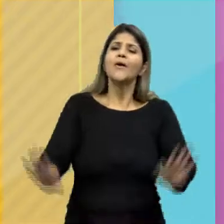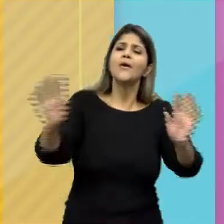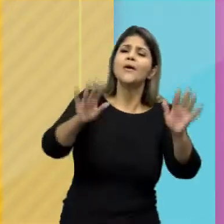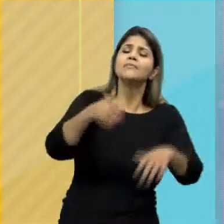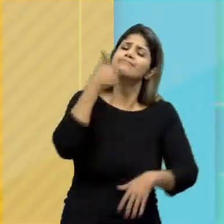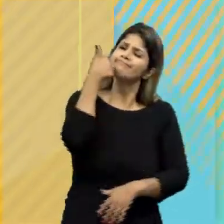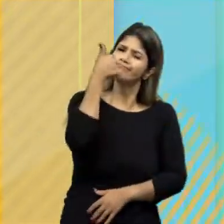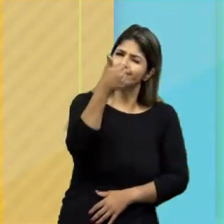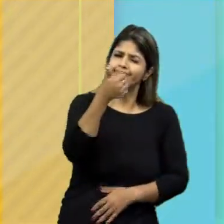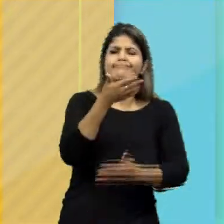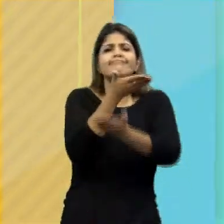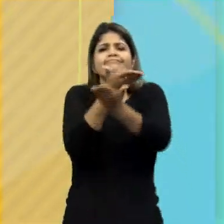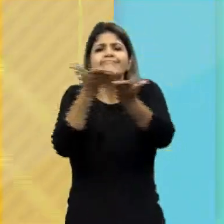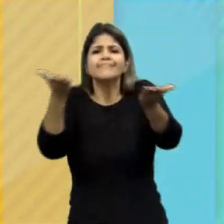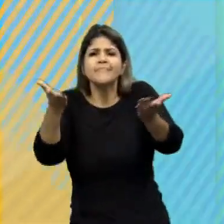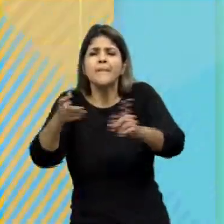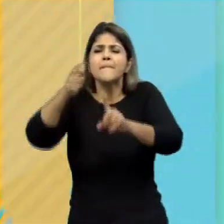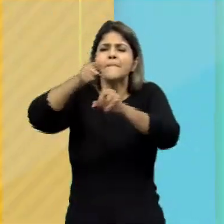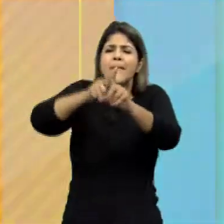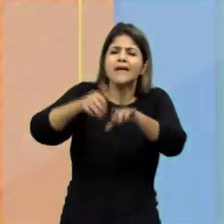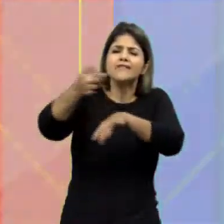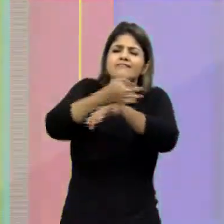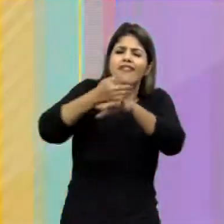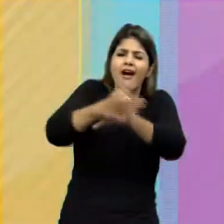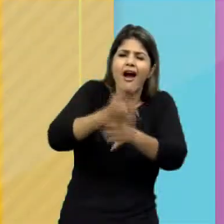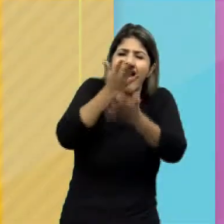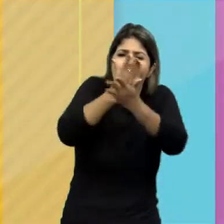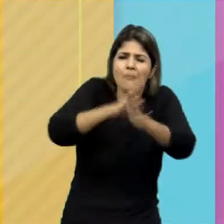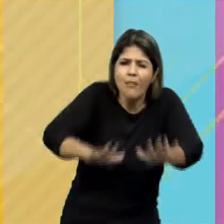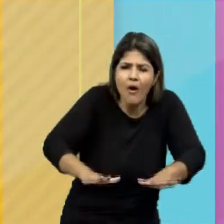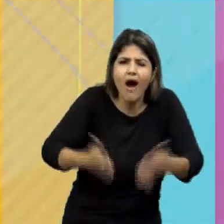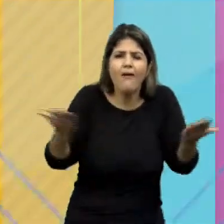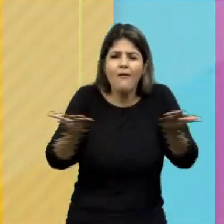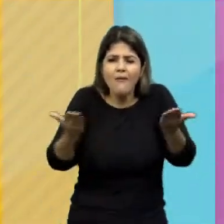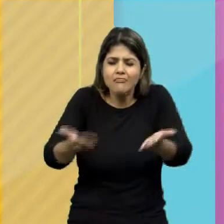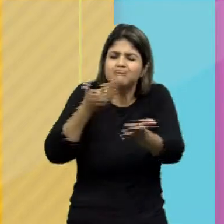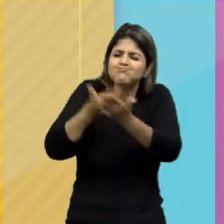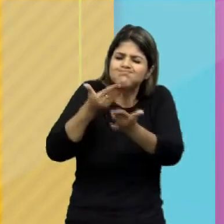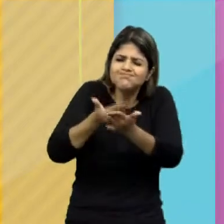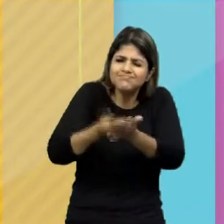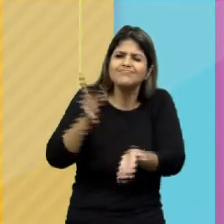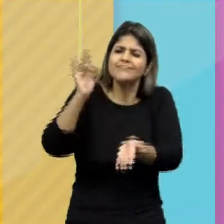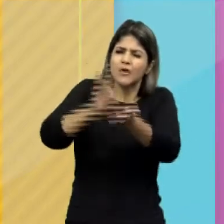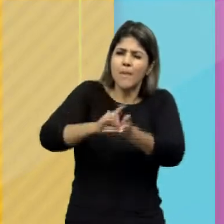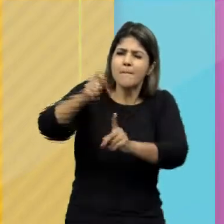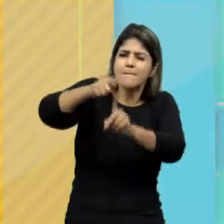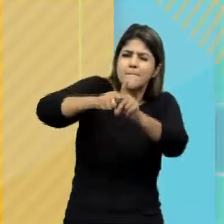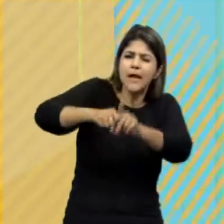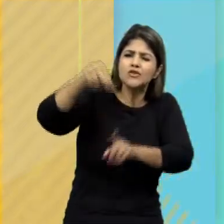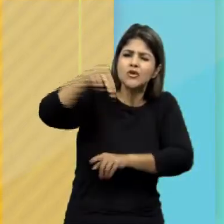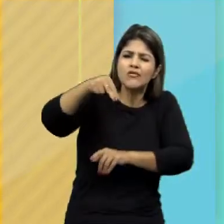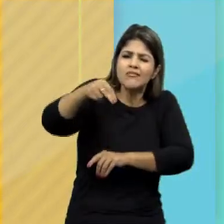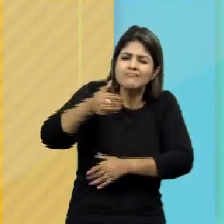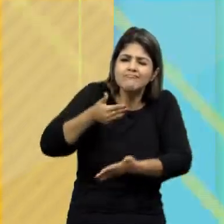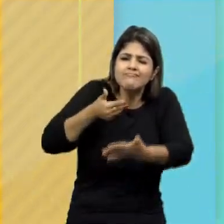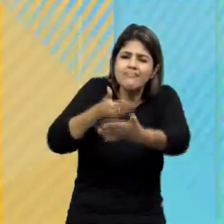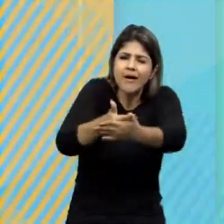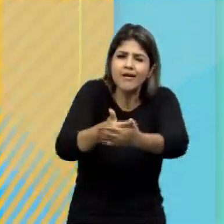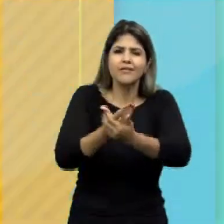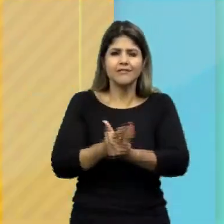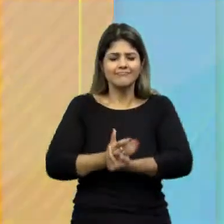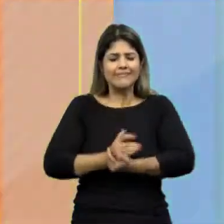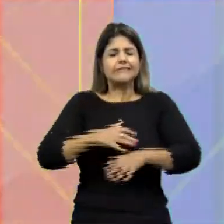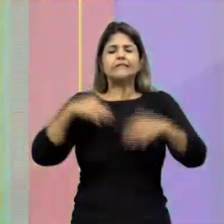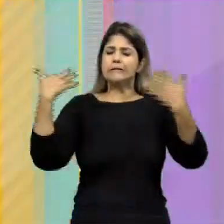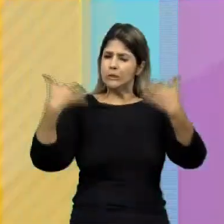E aí, pessoal, tudo bem com vocês? Mês de férias acabou e isso significa que agora é pra valer. Novembro está se aproximando e eu sei